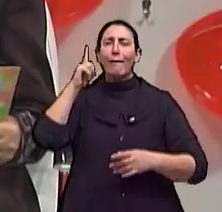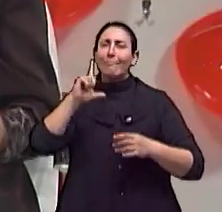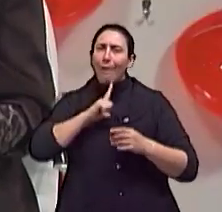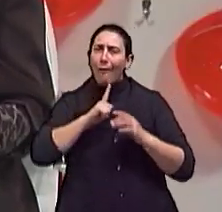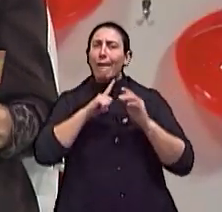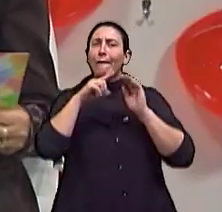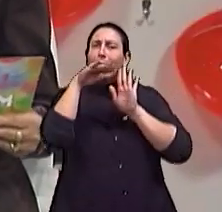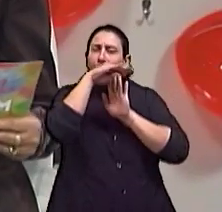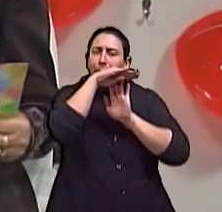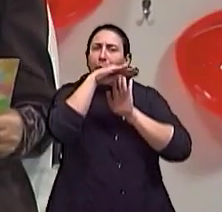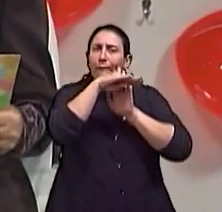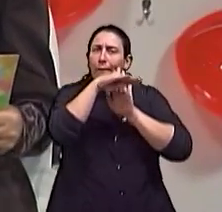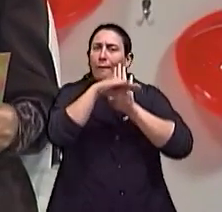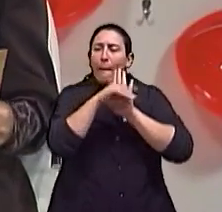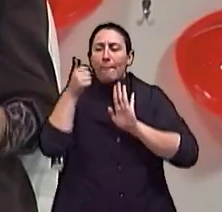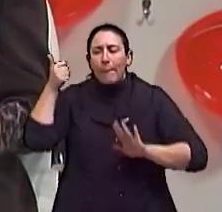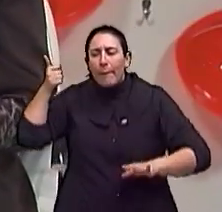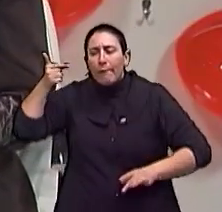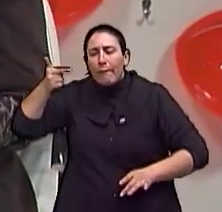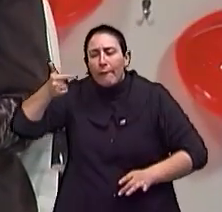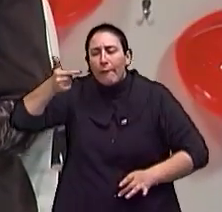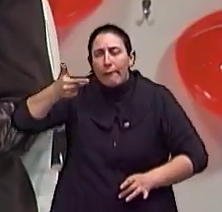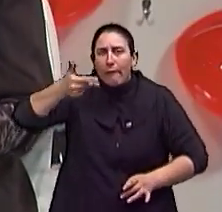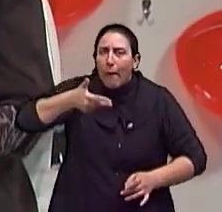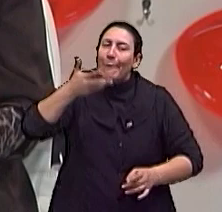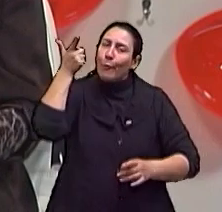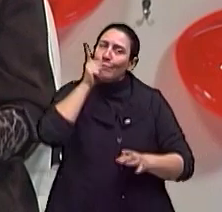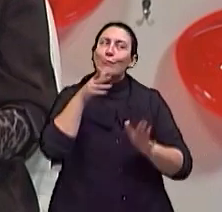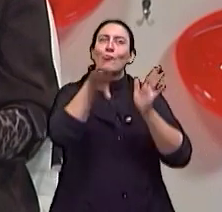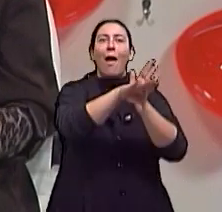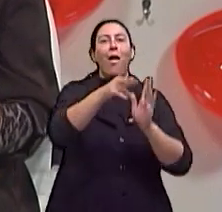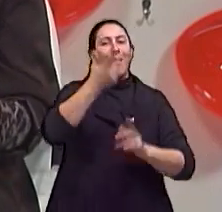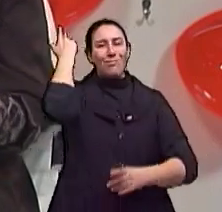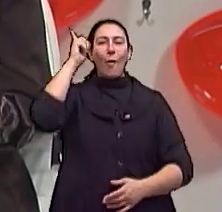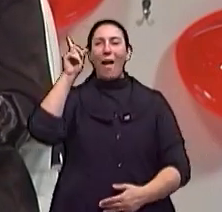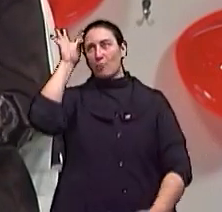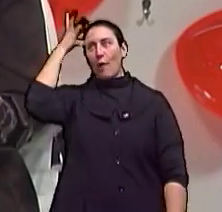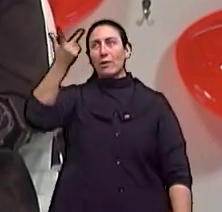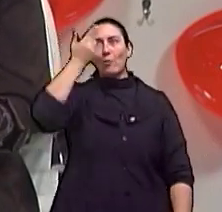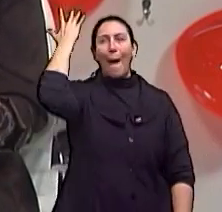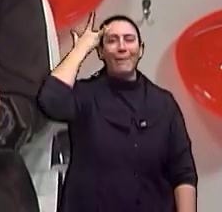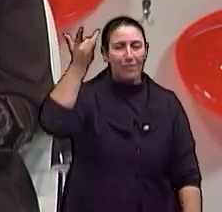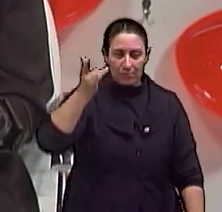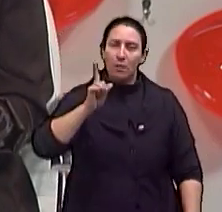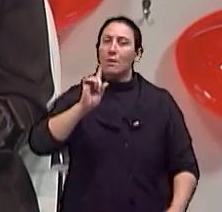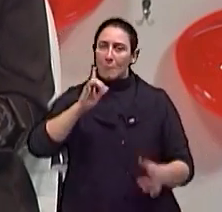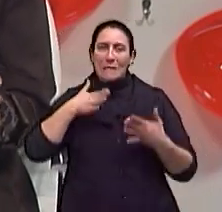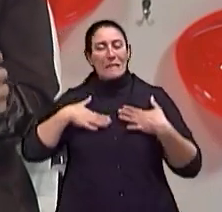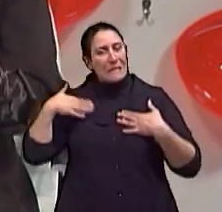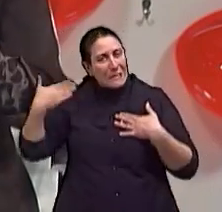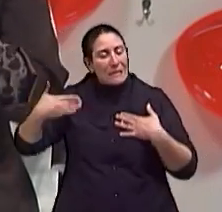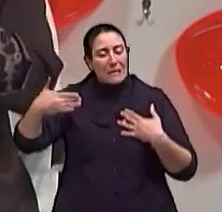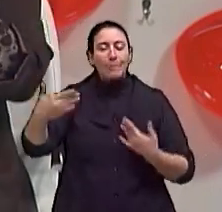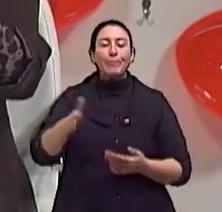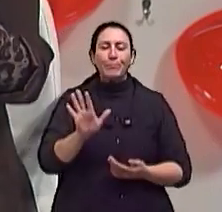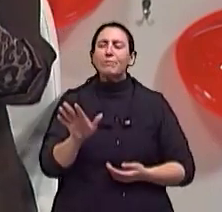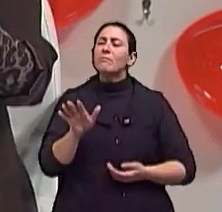setores para que tudo aconteça, né? Não é de repente, né? A triagem é feita a partir de